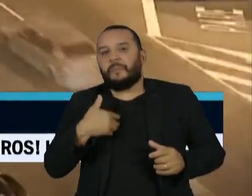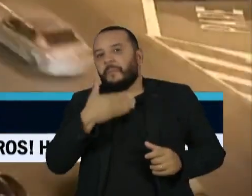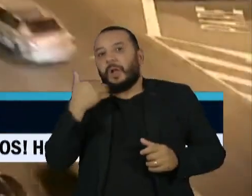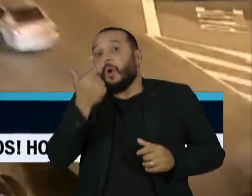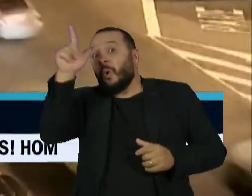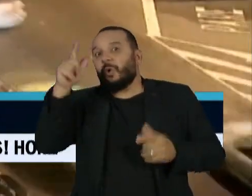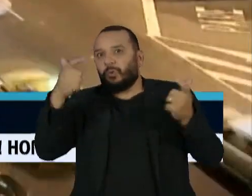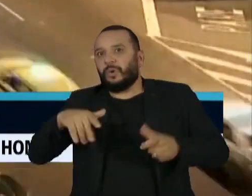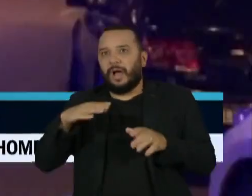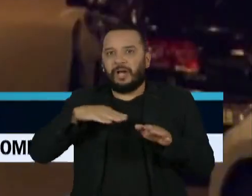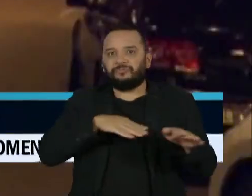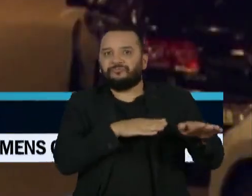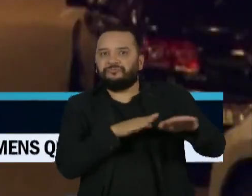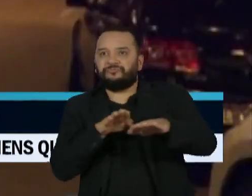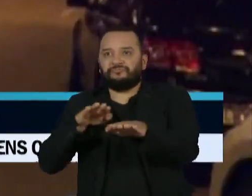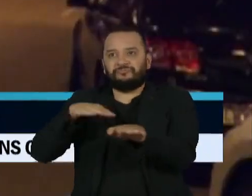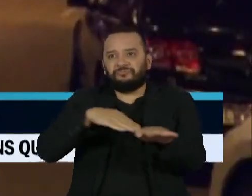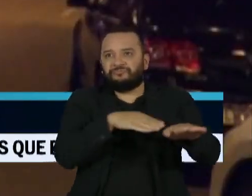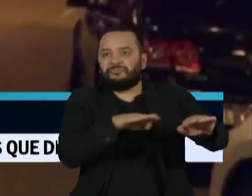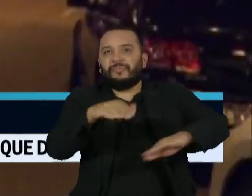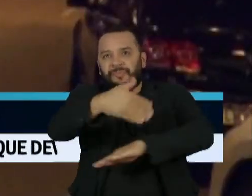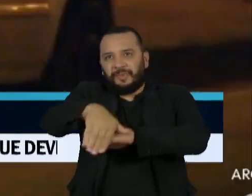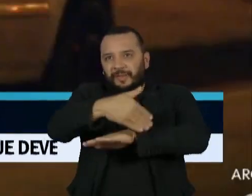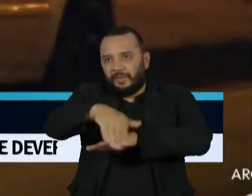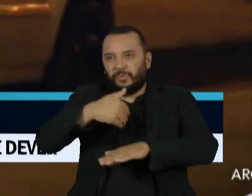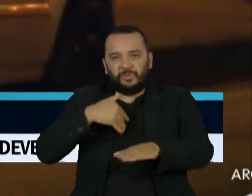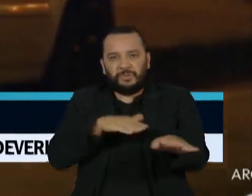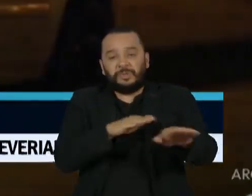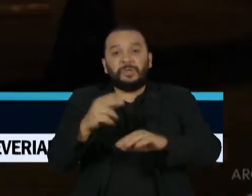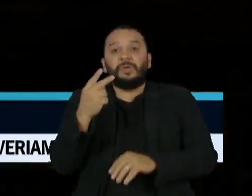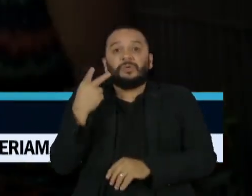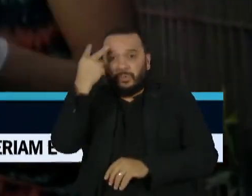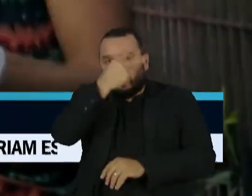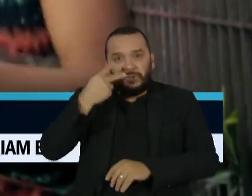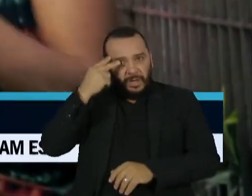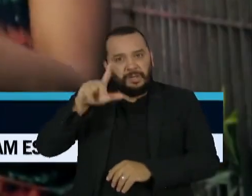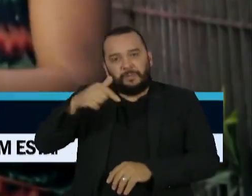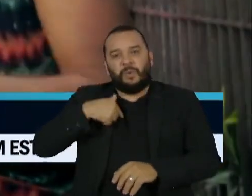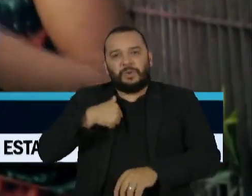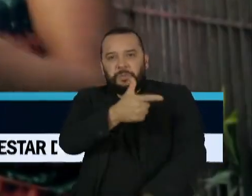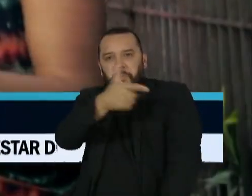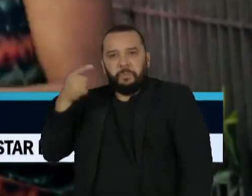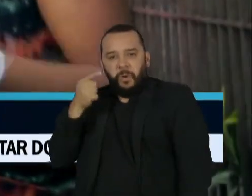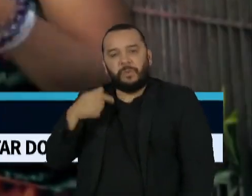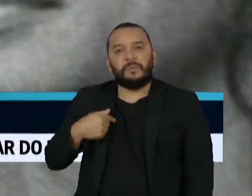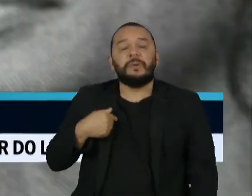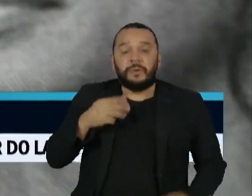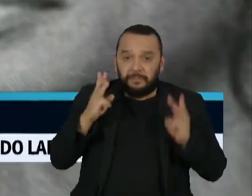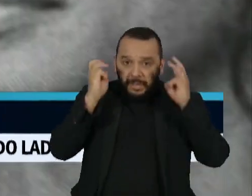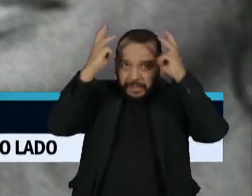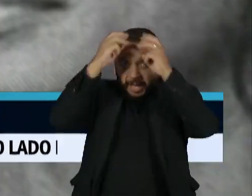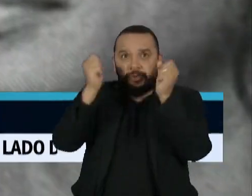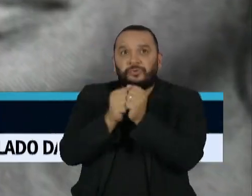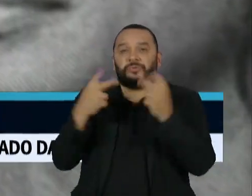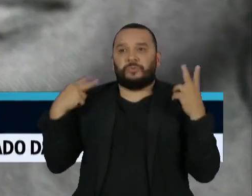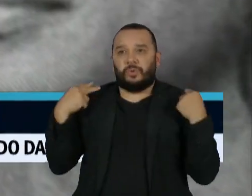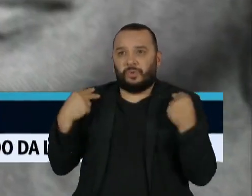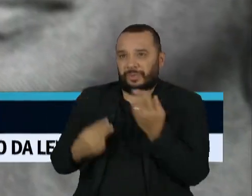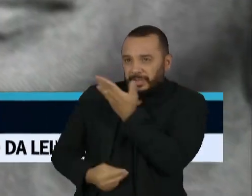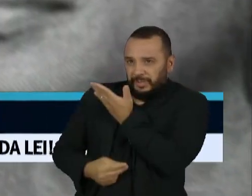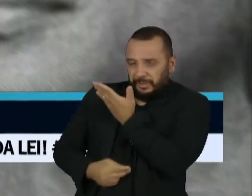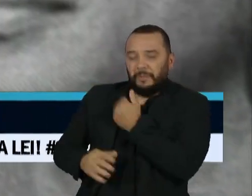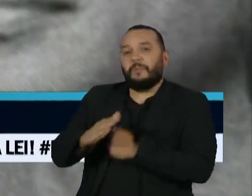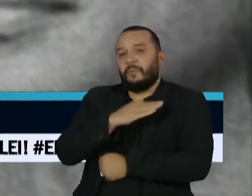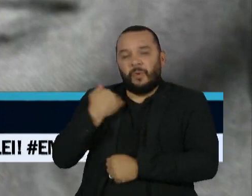o carro das vítimas pelas ruas do Rio, e o assassinato ocorreu cerca de duas horas depois. Marielle e o motorista Anderson foram mortos no bairro do